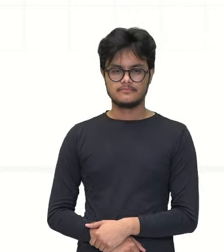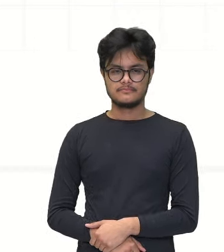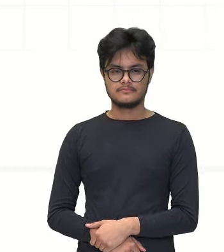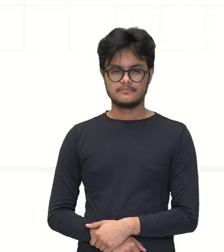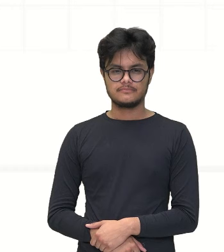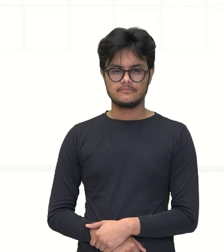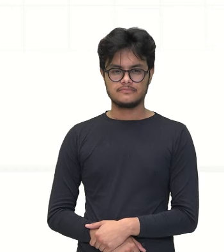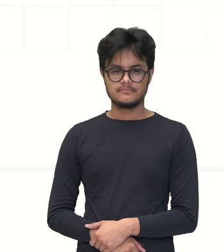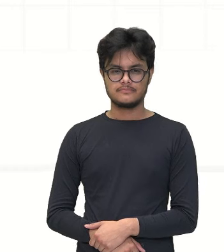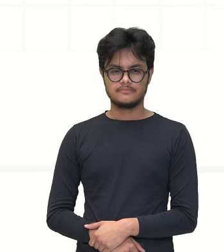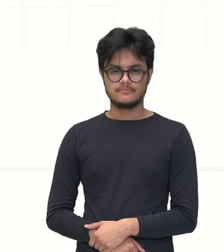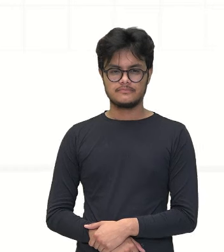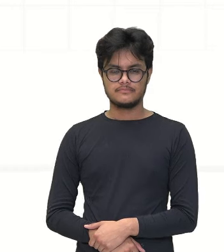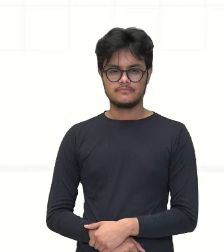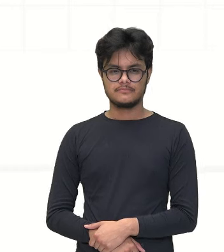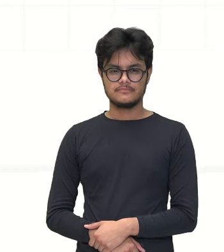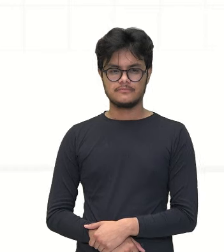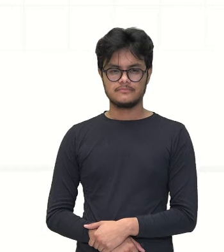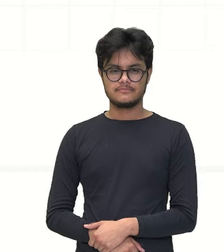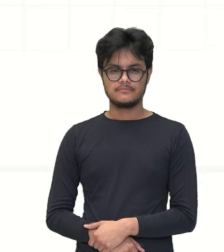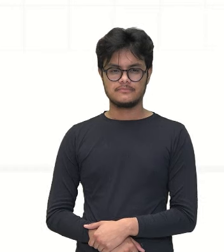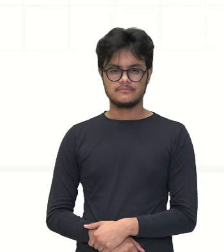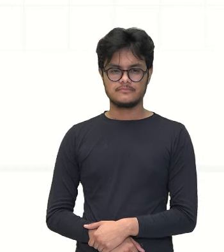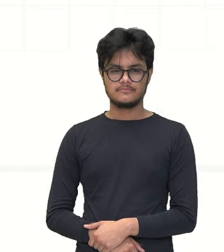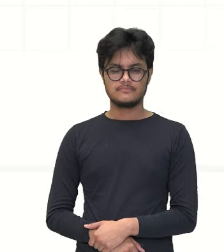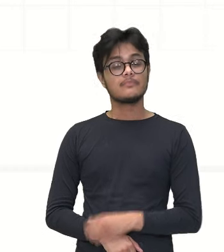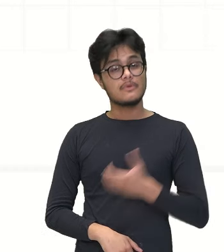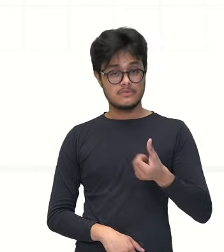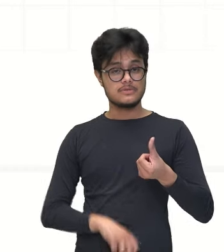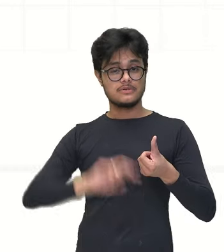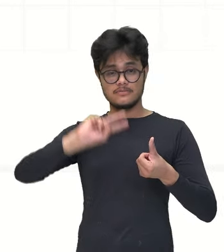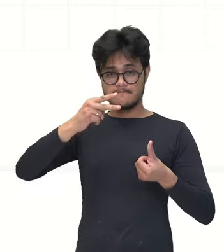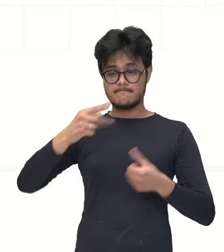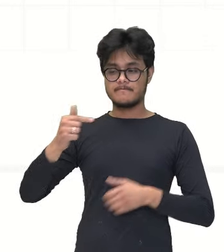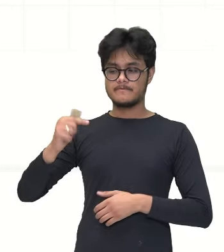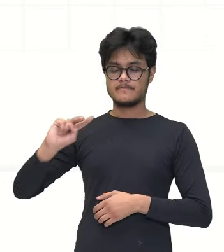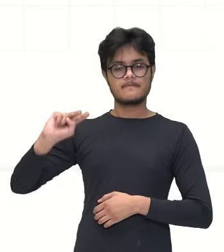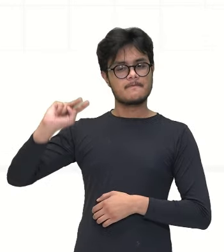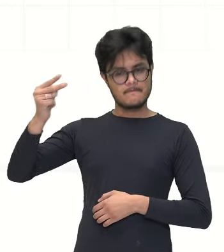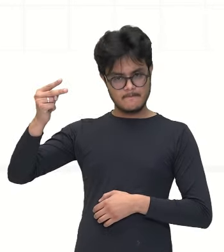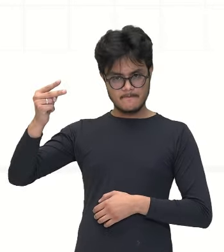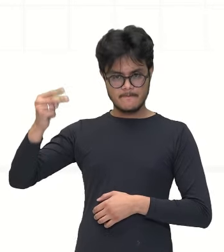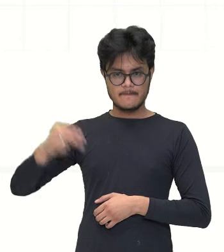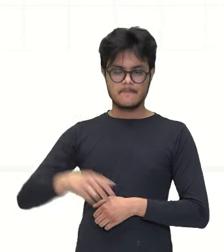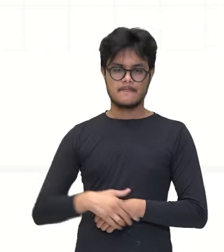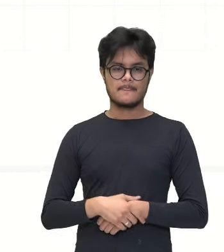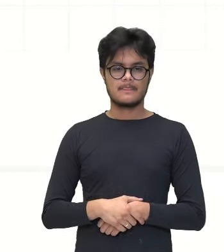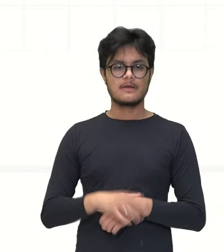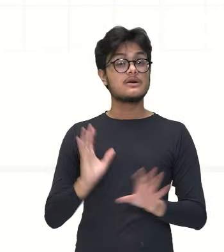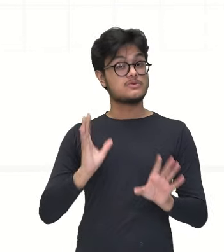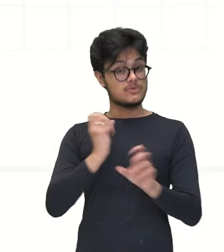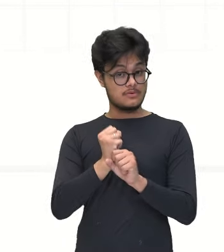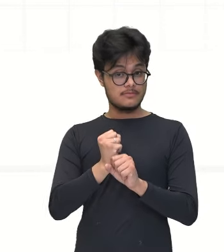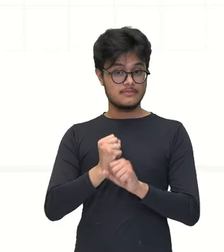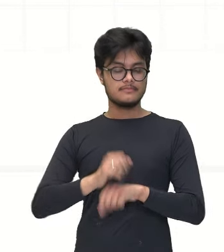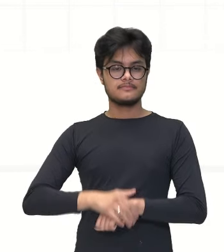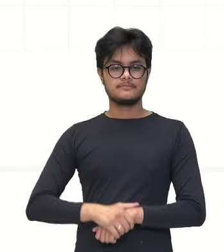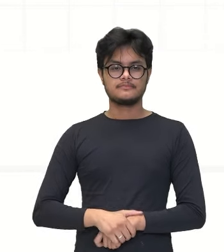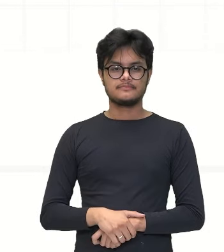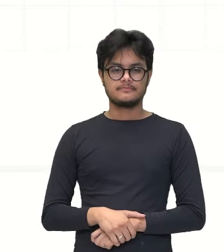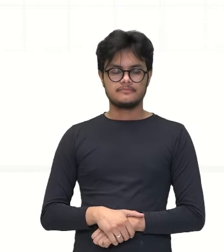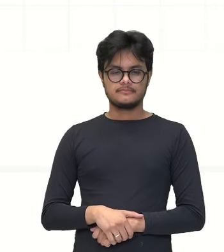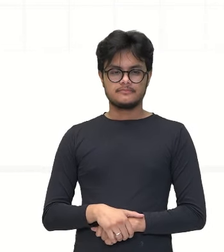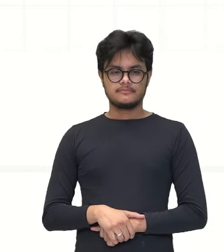o 7 ao quadrado. Então, peguei os resultados, coloquei ao quadrado e soma, né? Soma pra